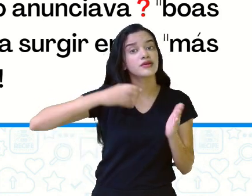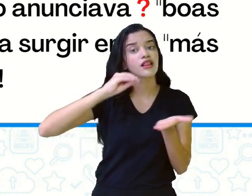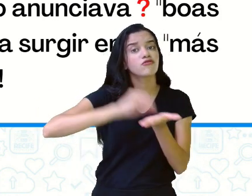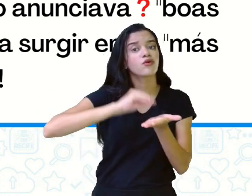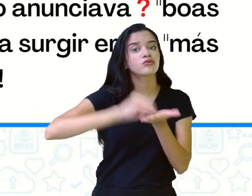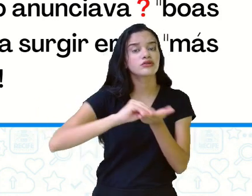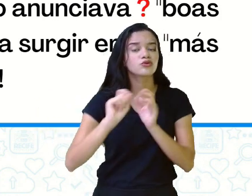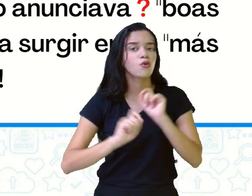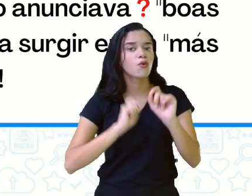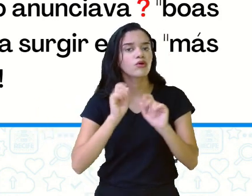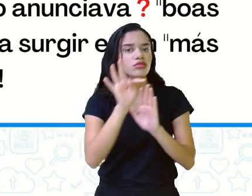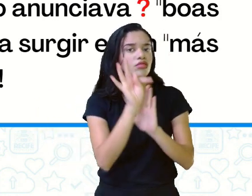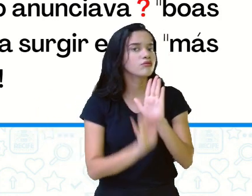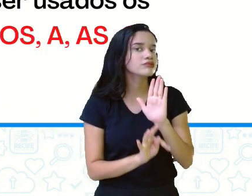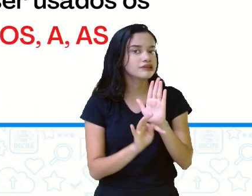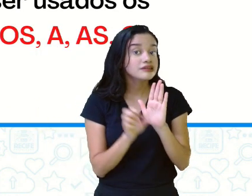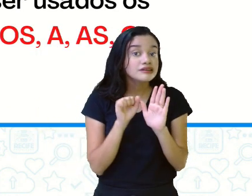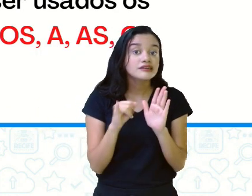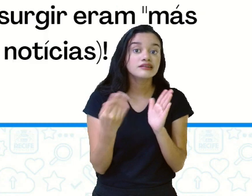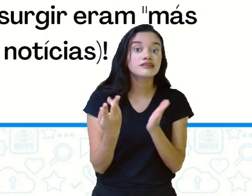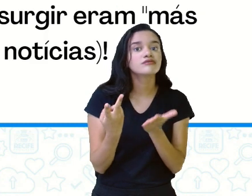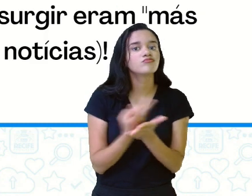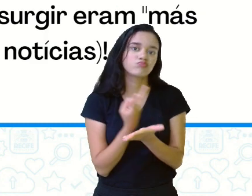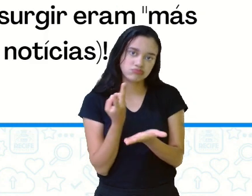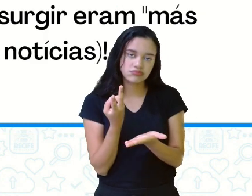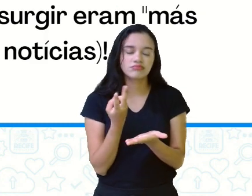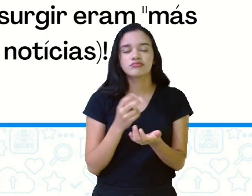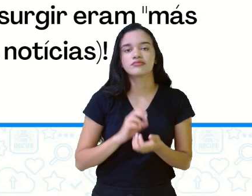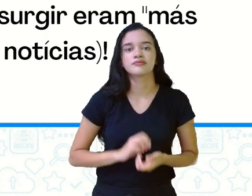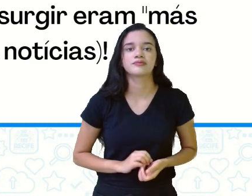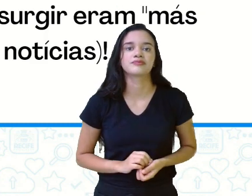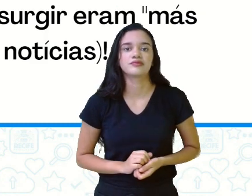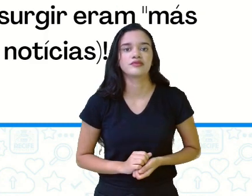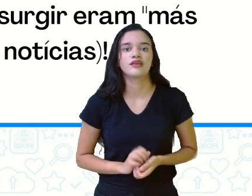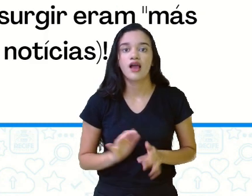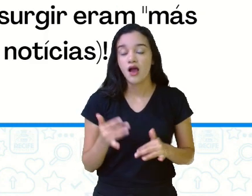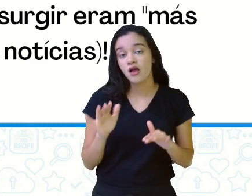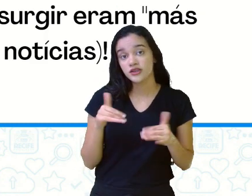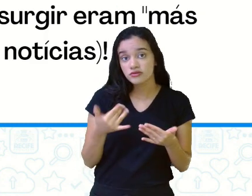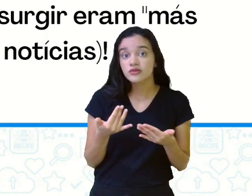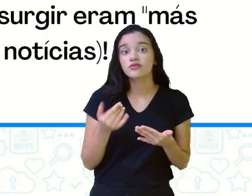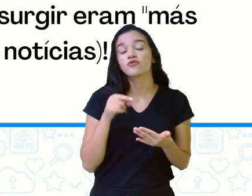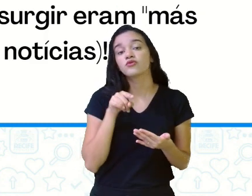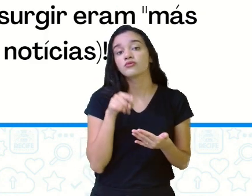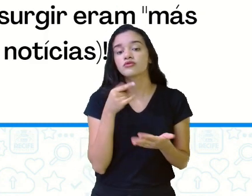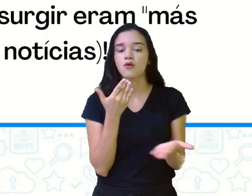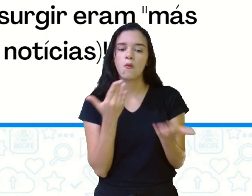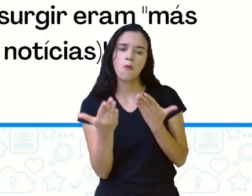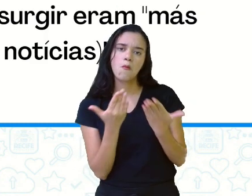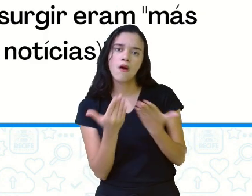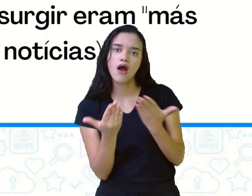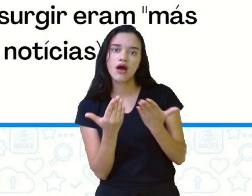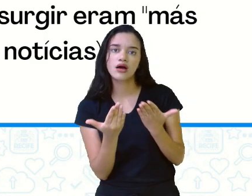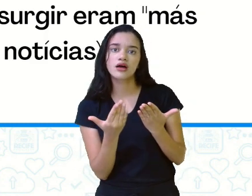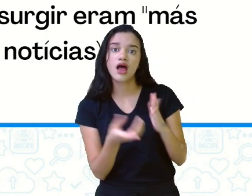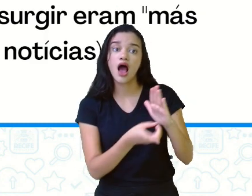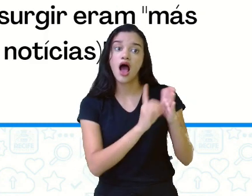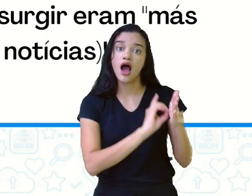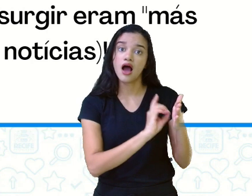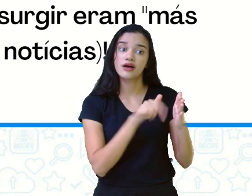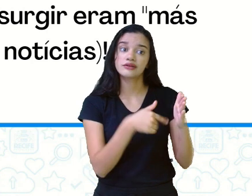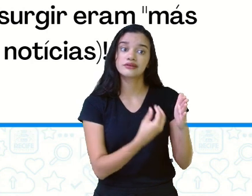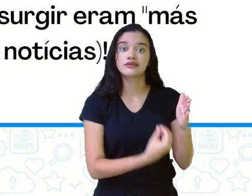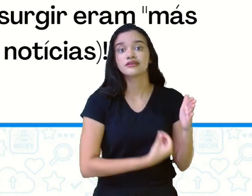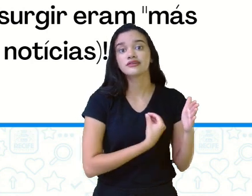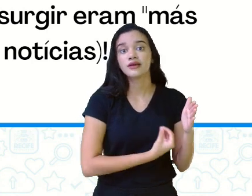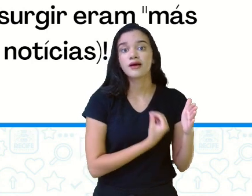faltando, se tem alguma coisa errada. E aí você faz essa comparação antes, sem a